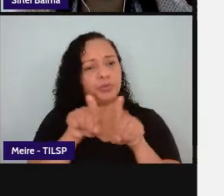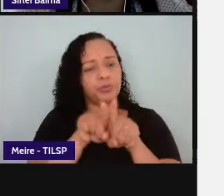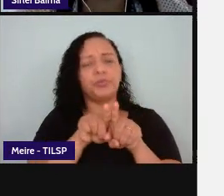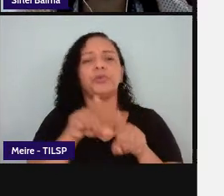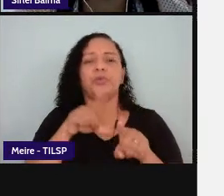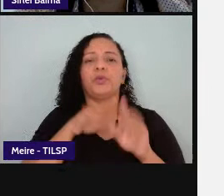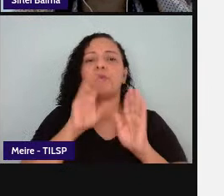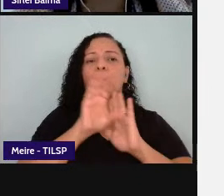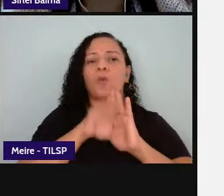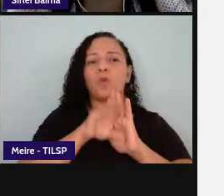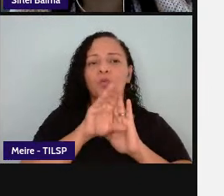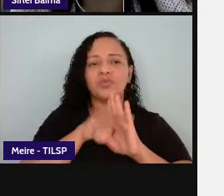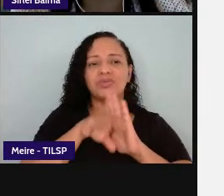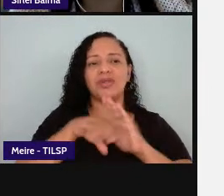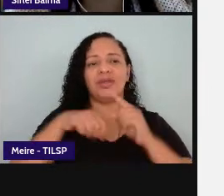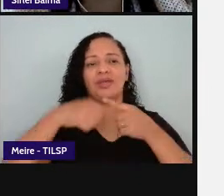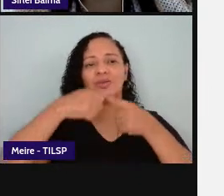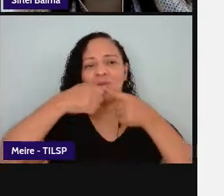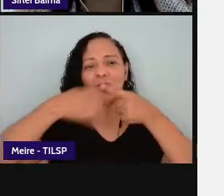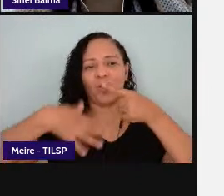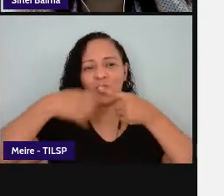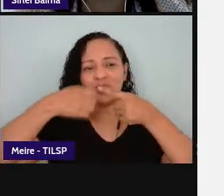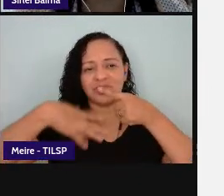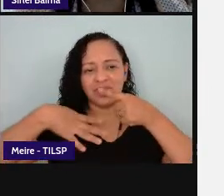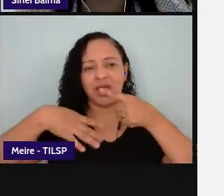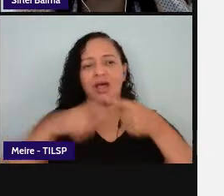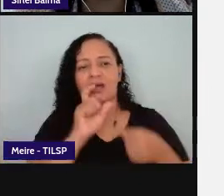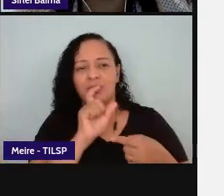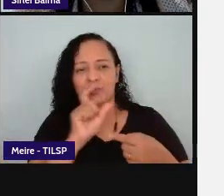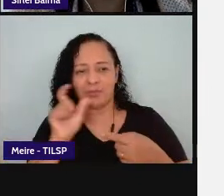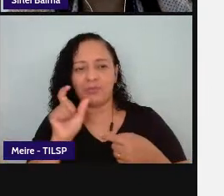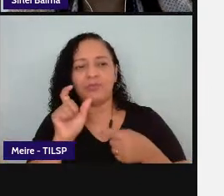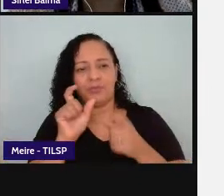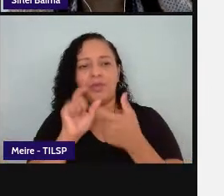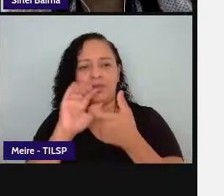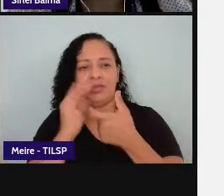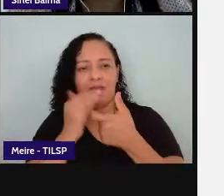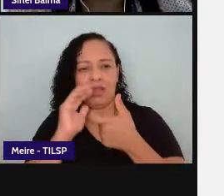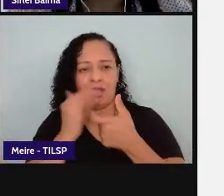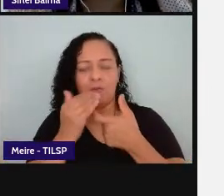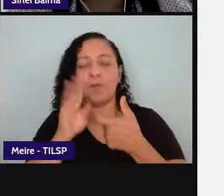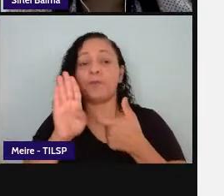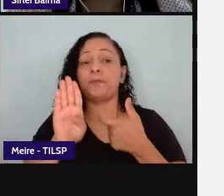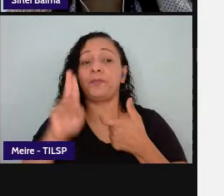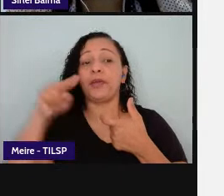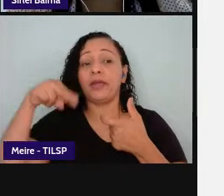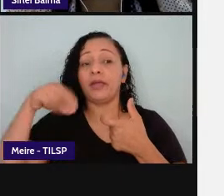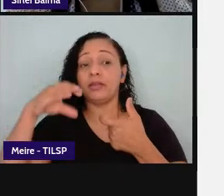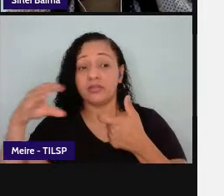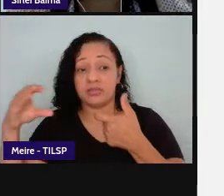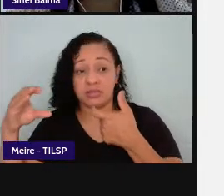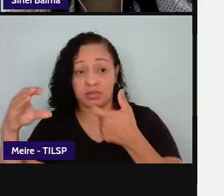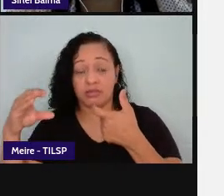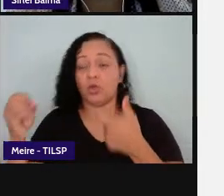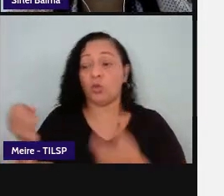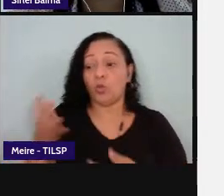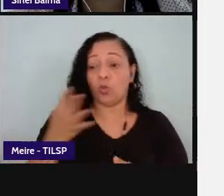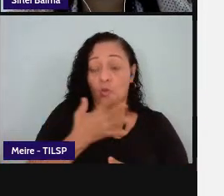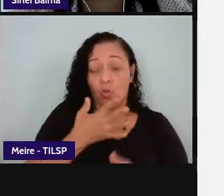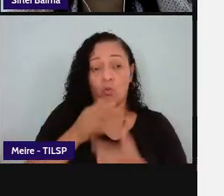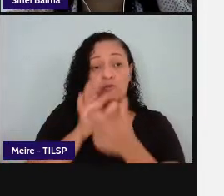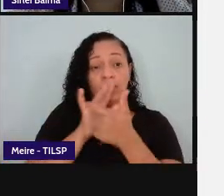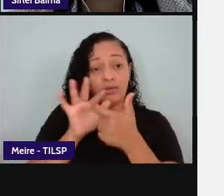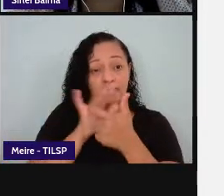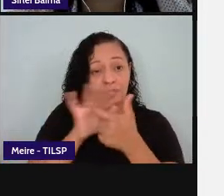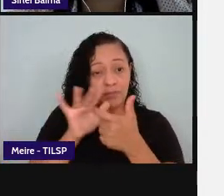glossário de termos né do componente curricular na BNCC os novos letramentos decorrem do funcionamento